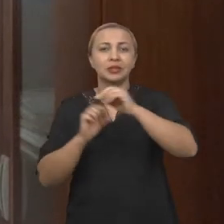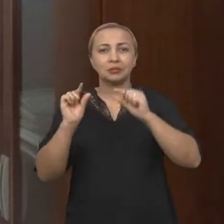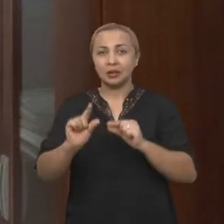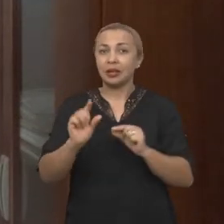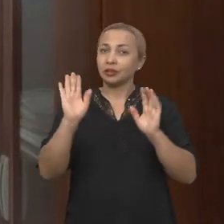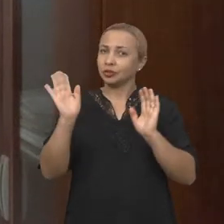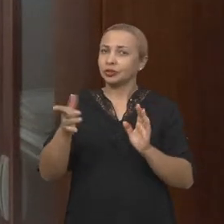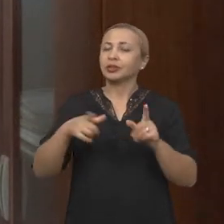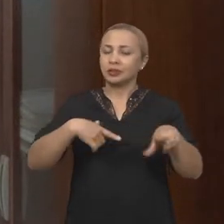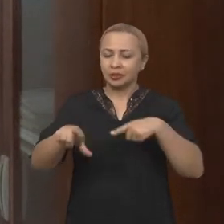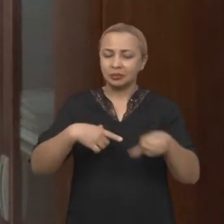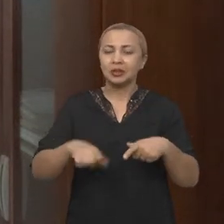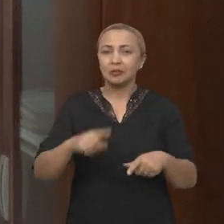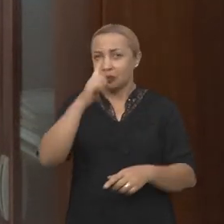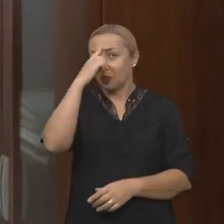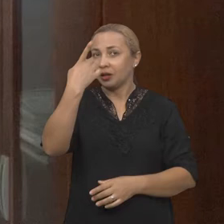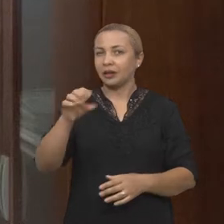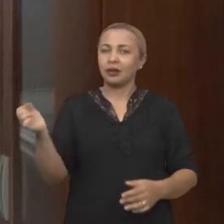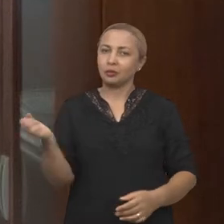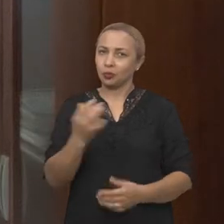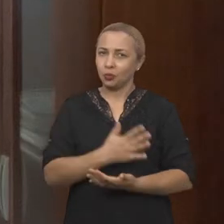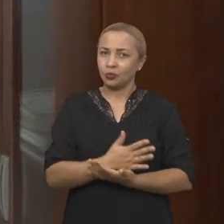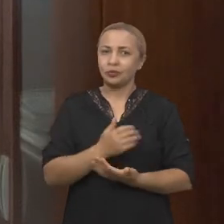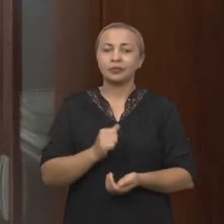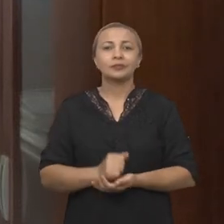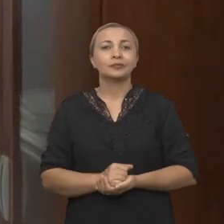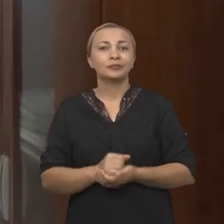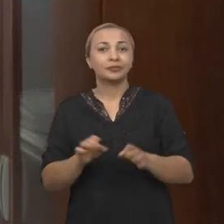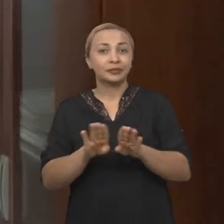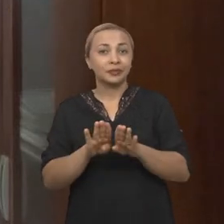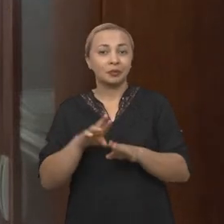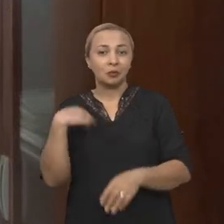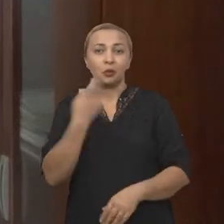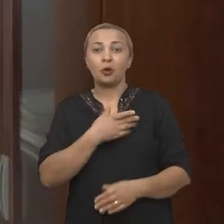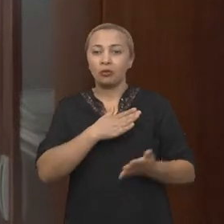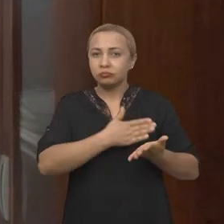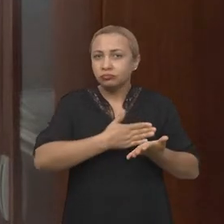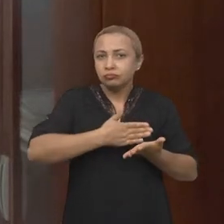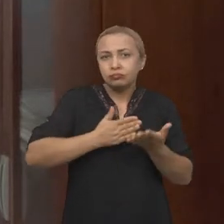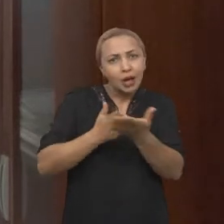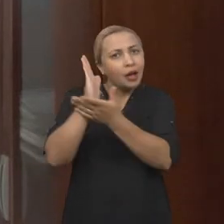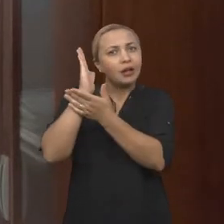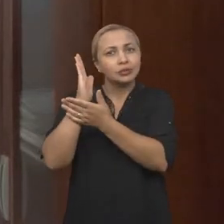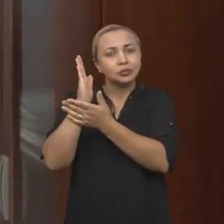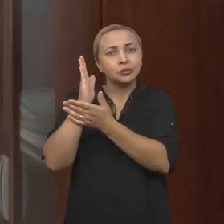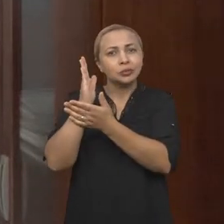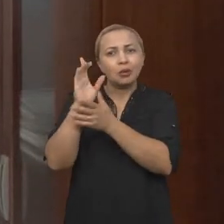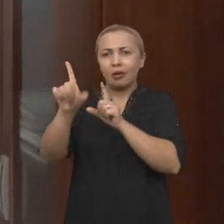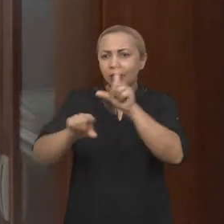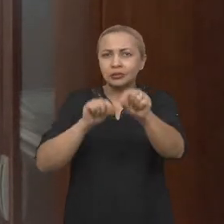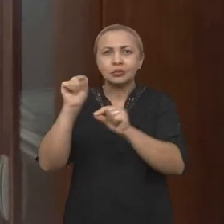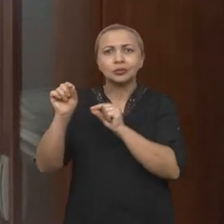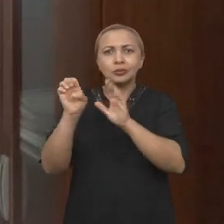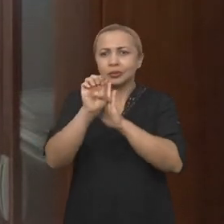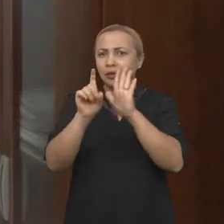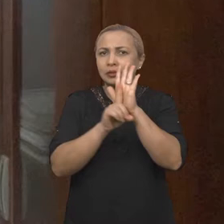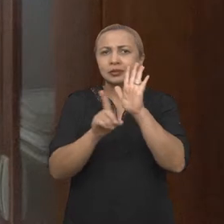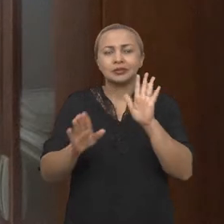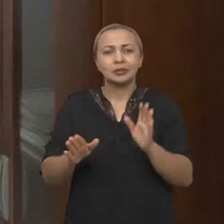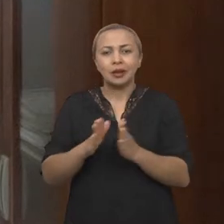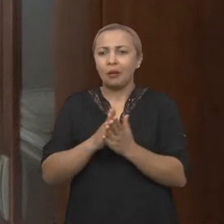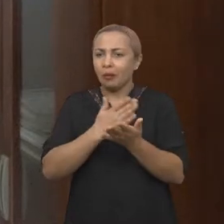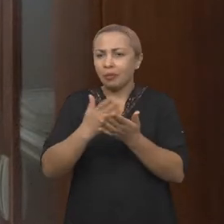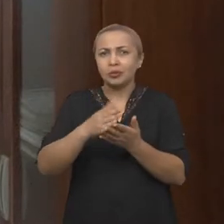que já trabalhavam com alguma ideia inovadora. E nós passamos por essa seleção. Foi uma seleção dura. Ela iniciou